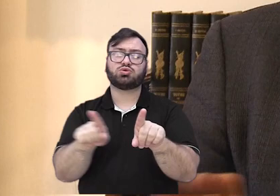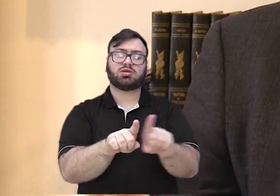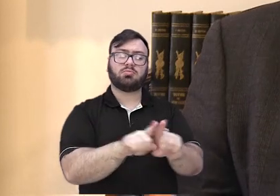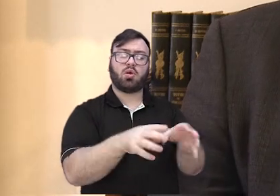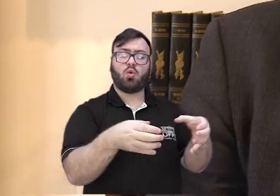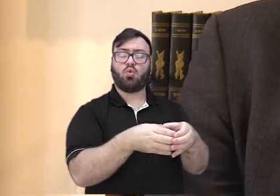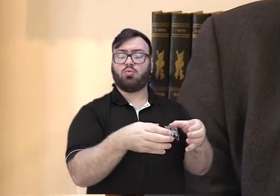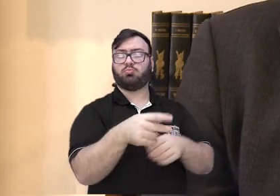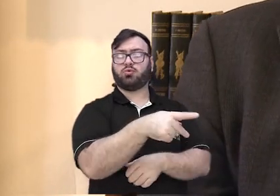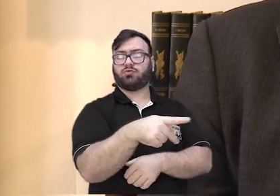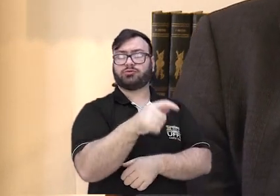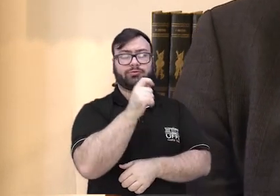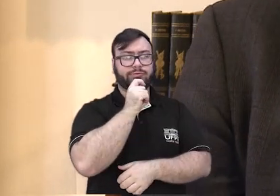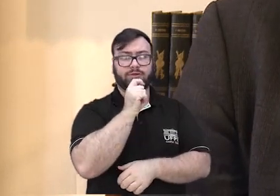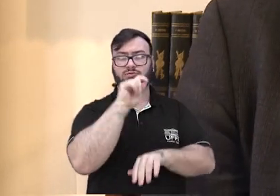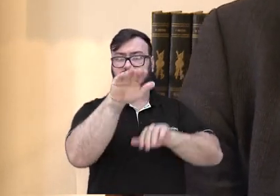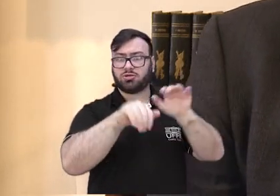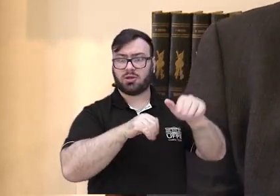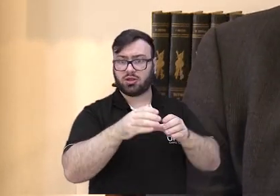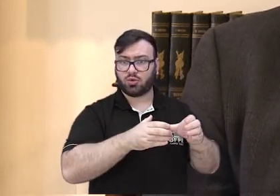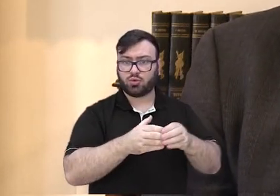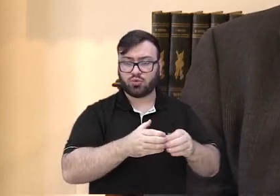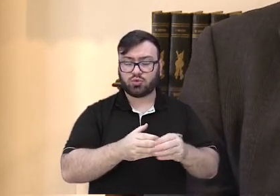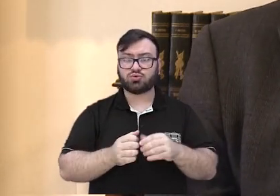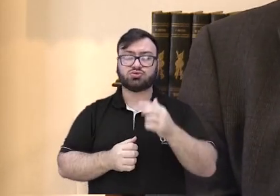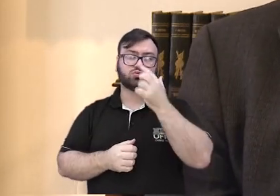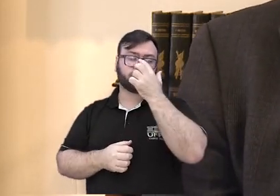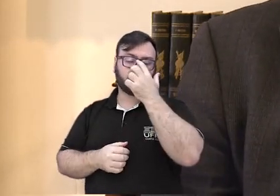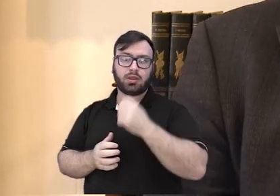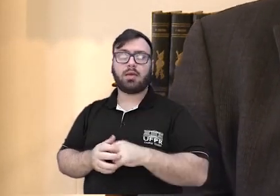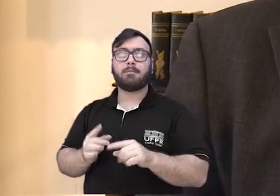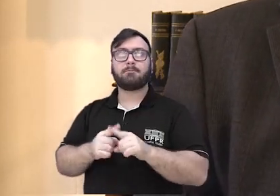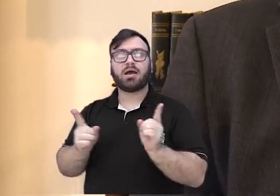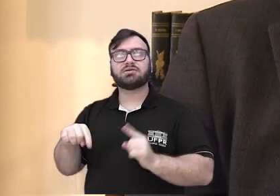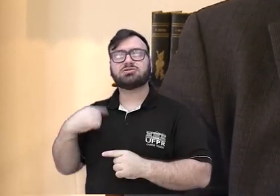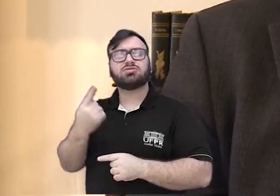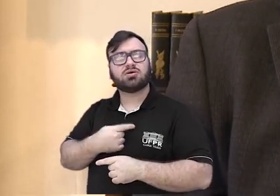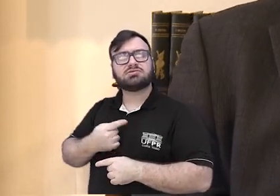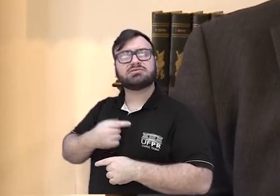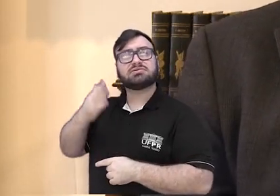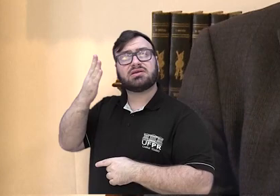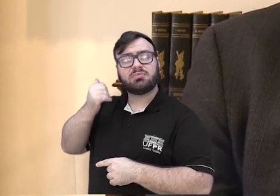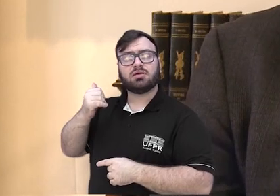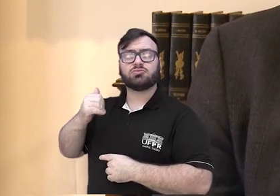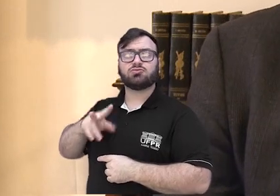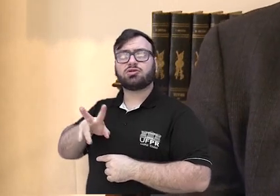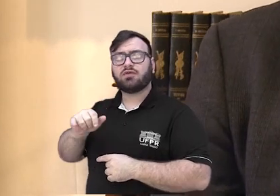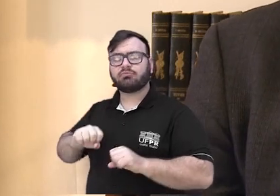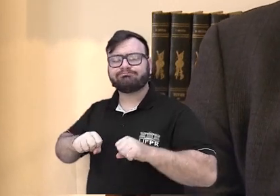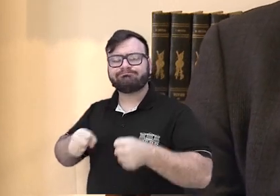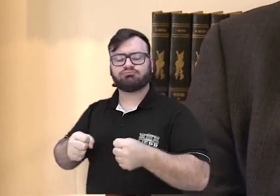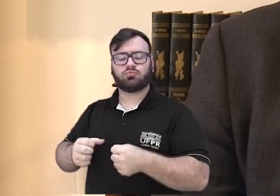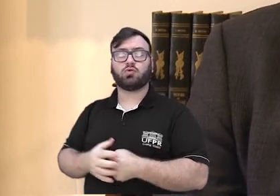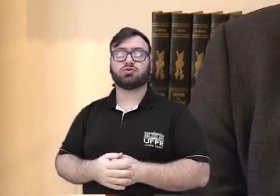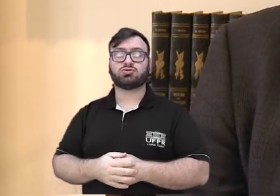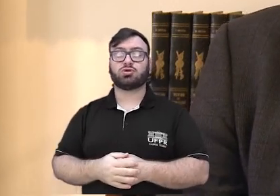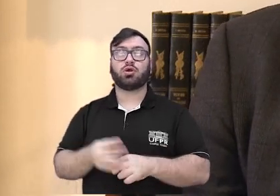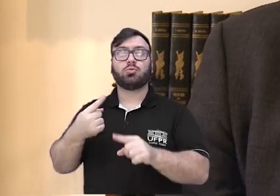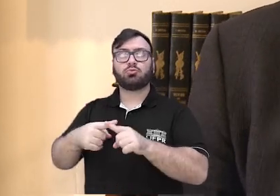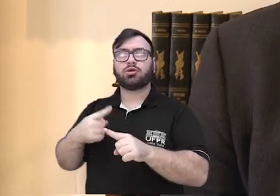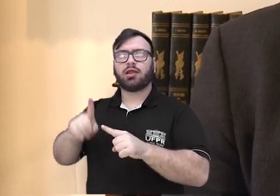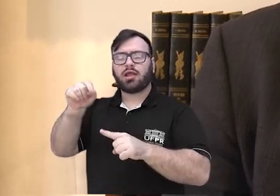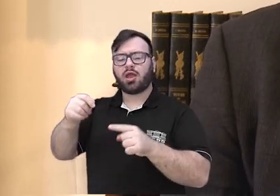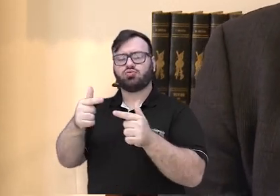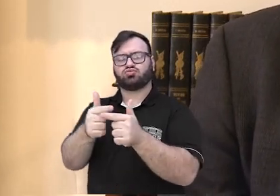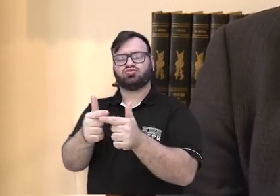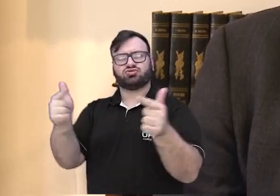Mas uma coisa já fica desde logo e de qualquer modo bem sabida por cada um e por cada uma de nós. Que esse campus é um